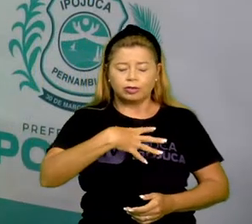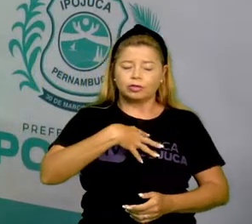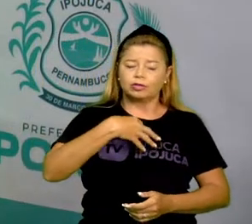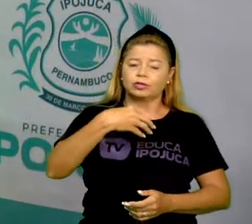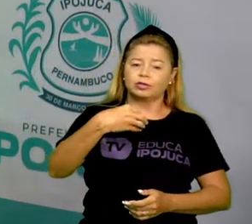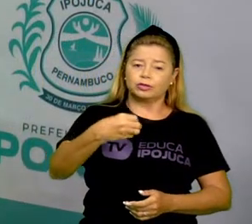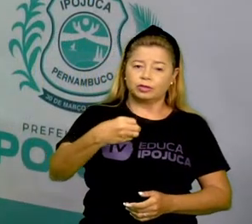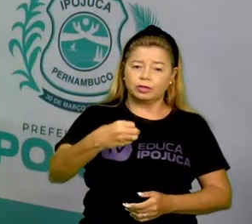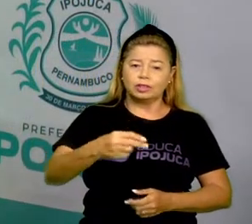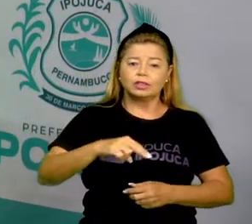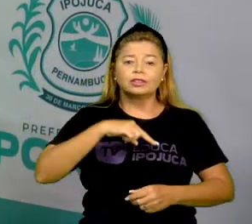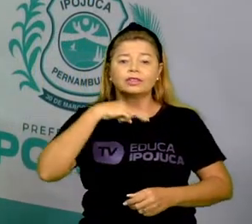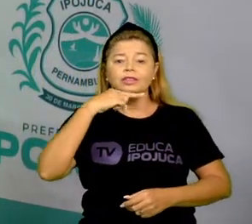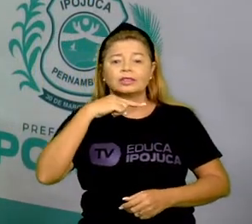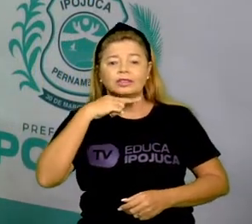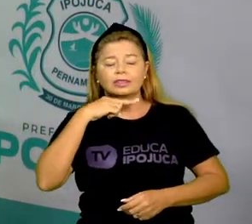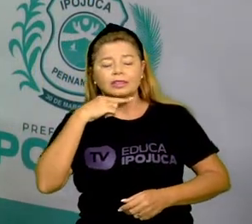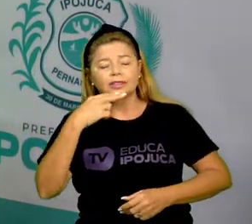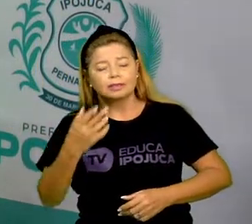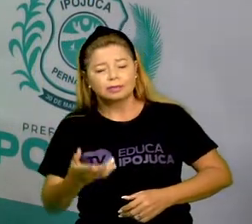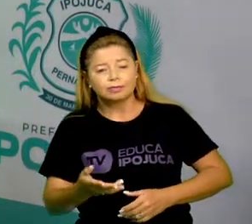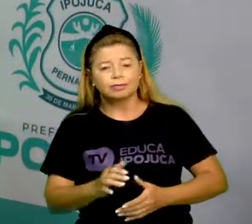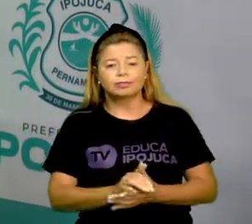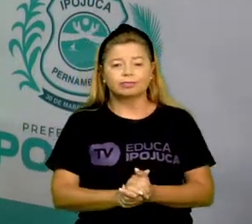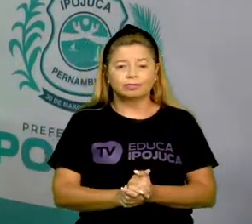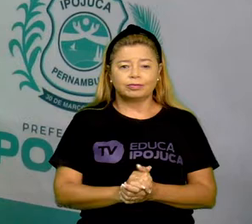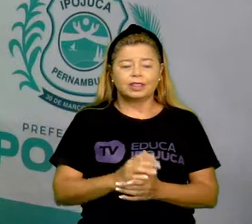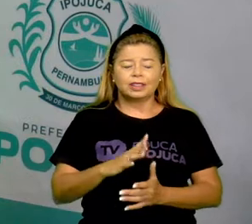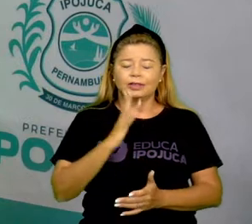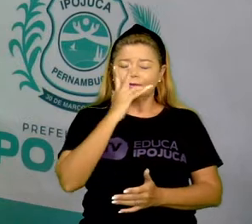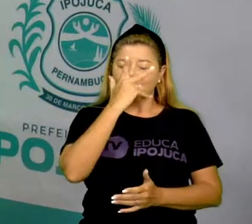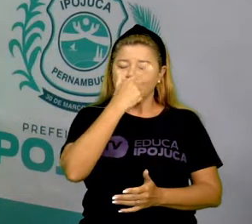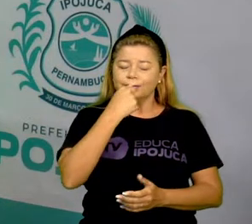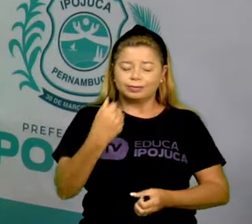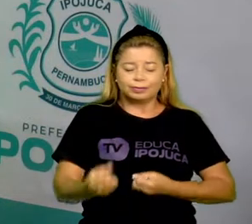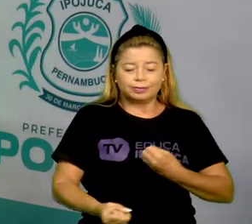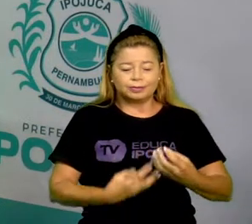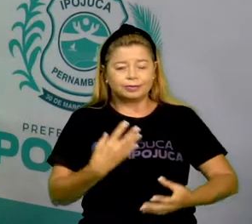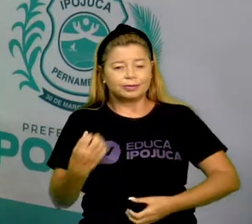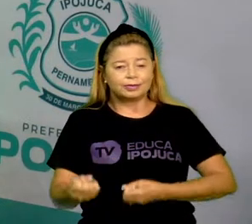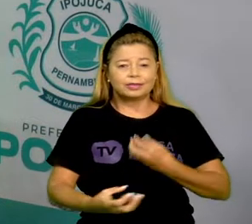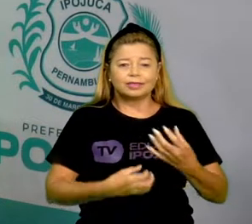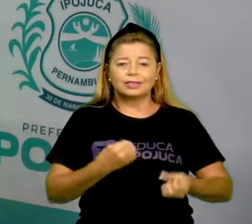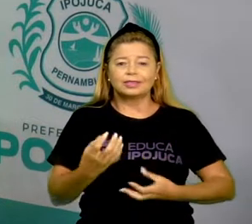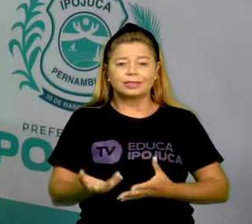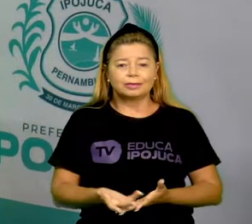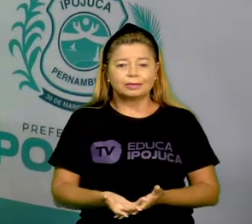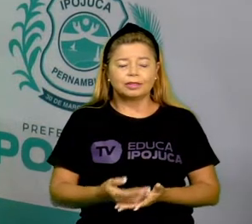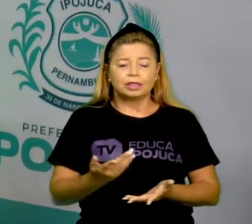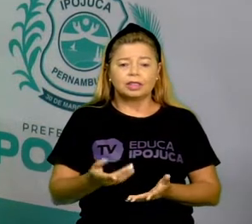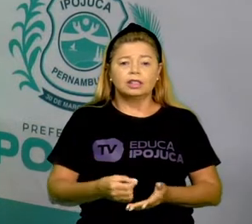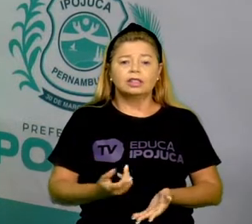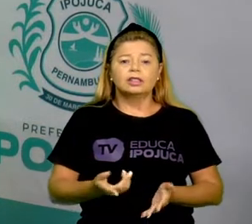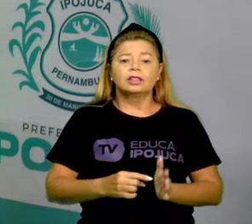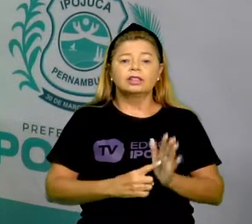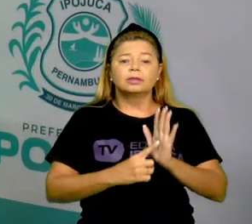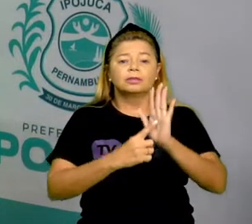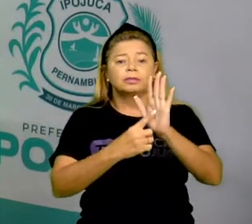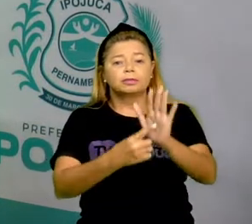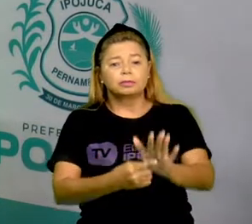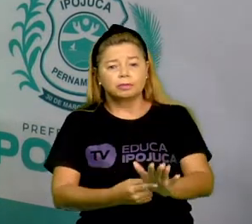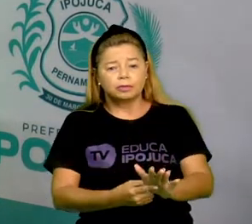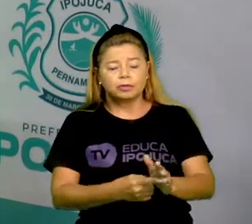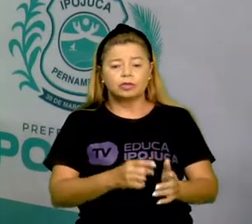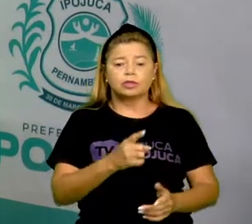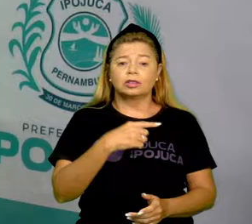os filhos dos nossos filhos. É um lindo poema que retrata a nossa jornada aqui na Terra, não isso?